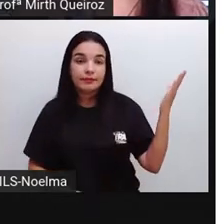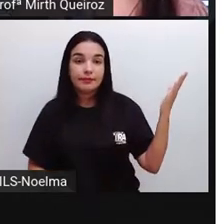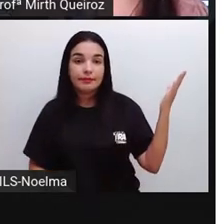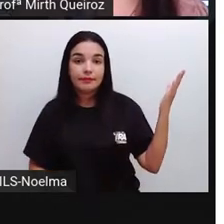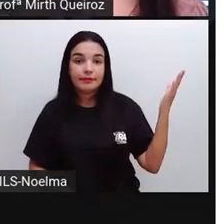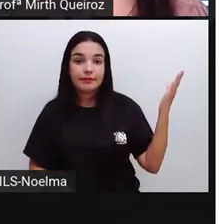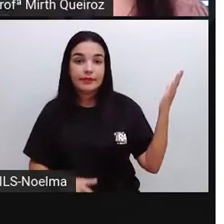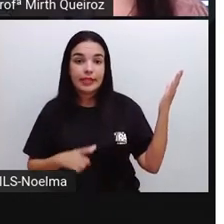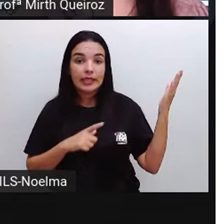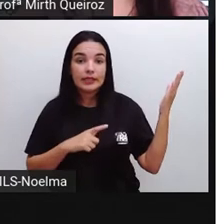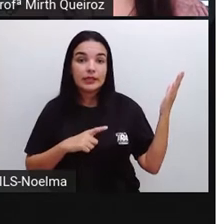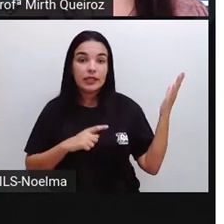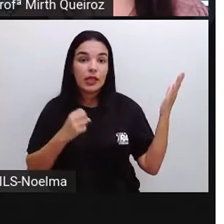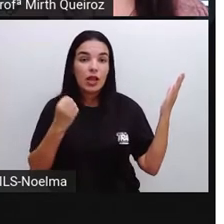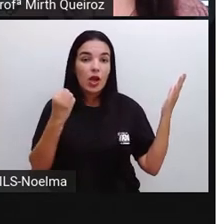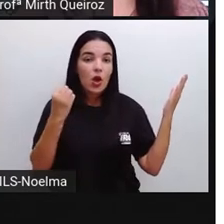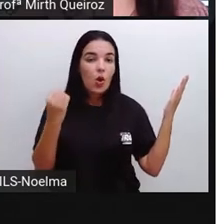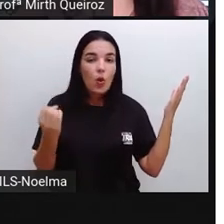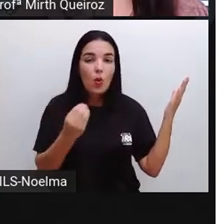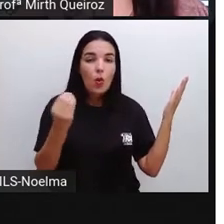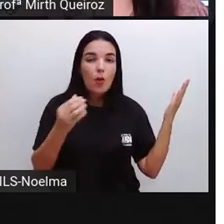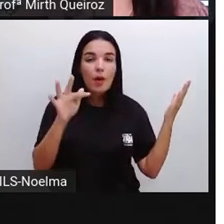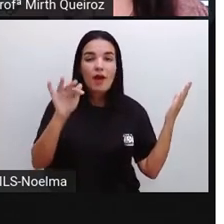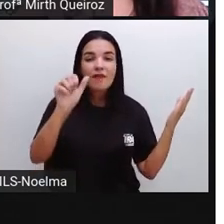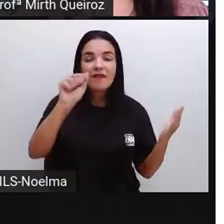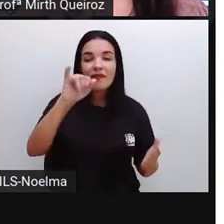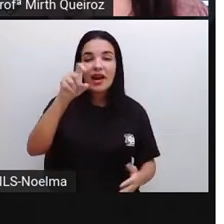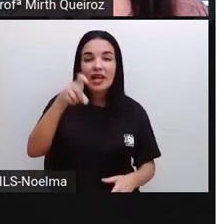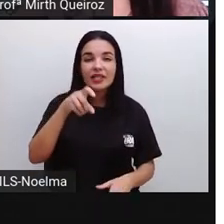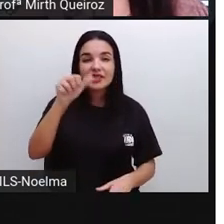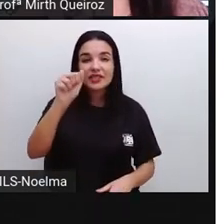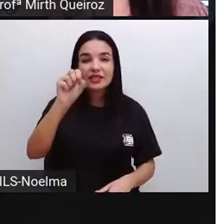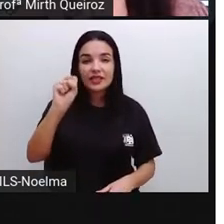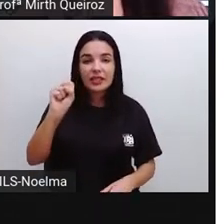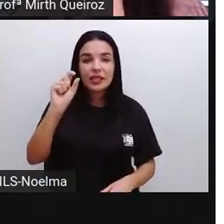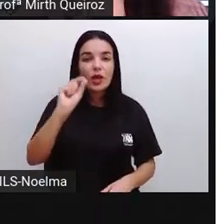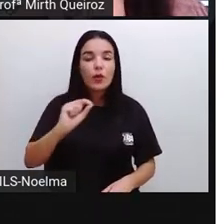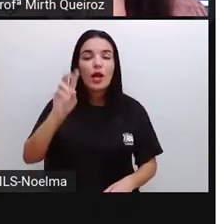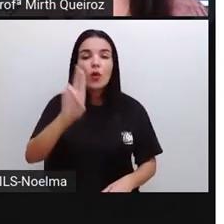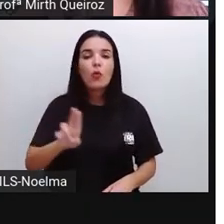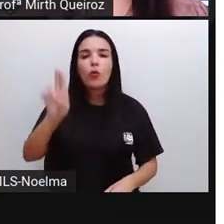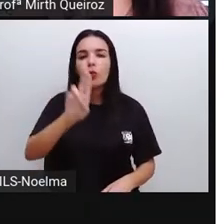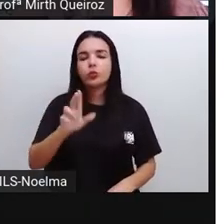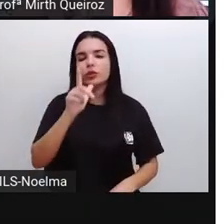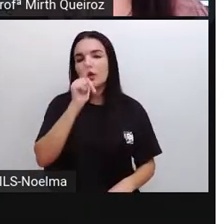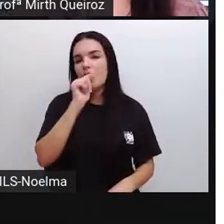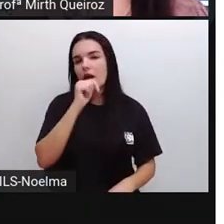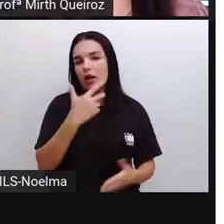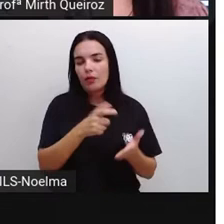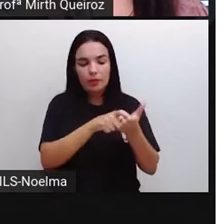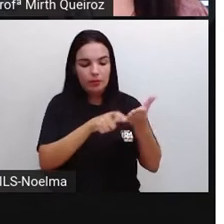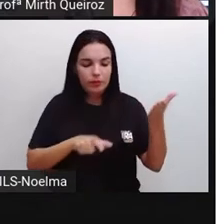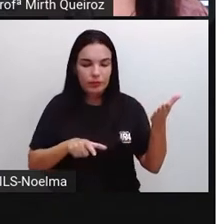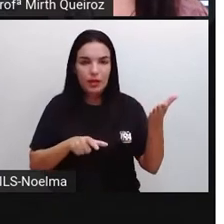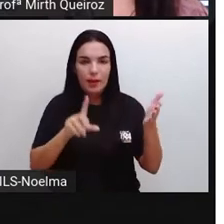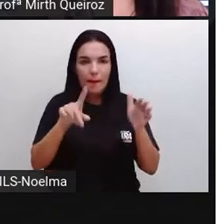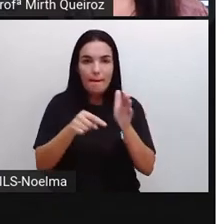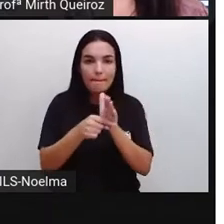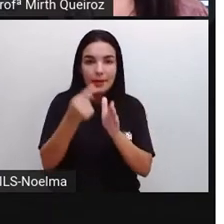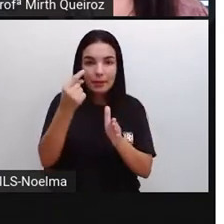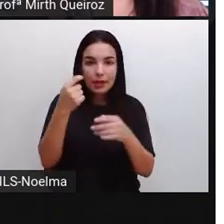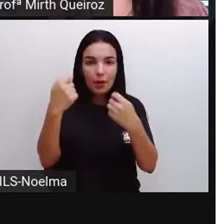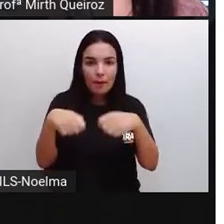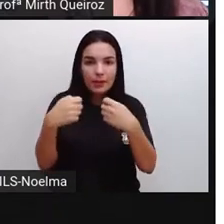Aqui, assim, a gente tem as faixas de consumo da conta de água. Primeiro, a gente vai ter que fazer o cadastro.